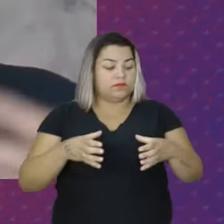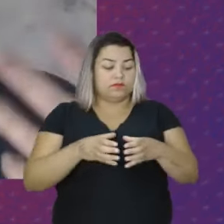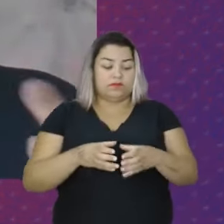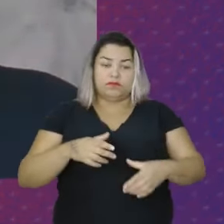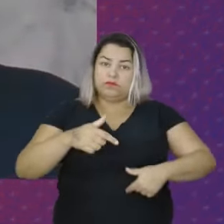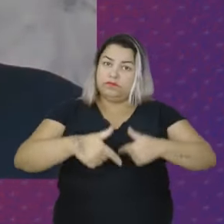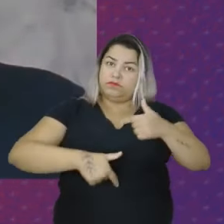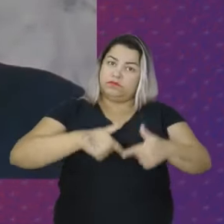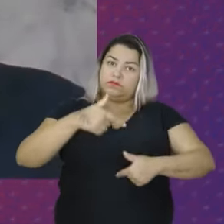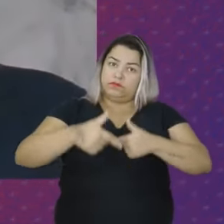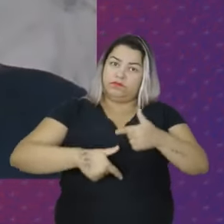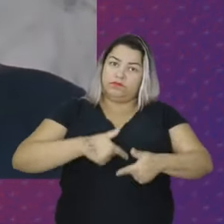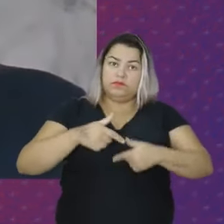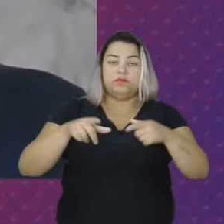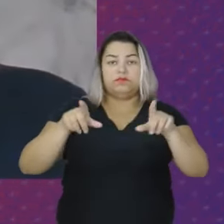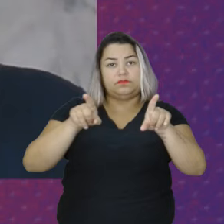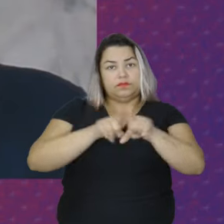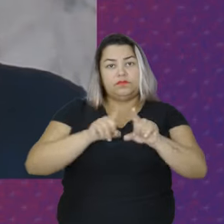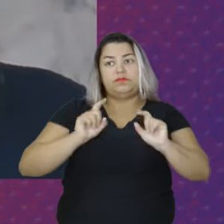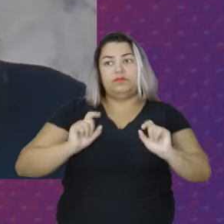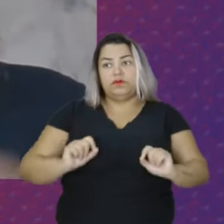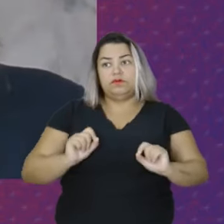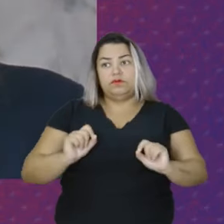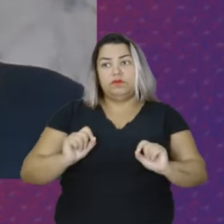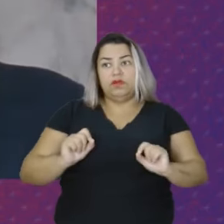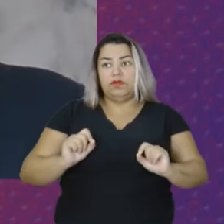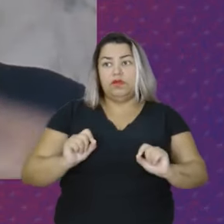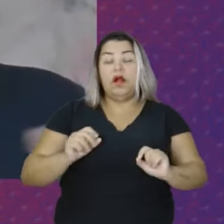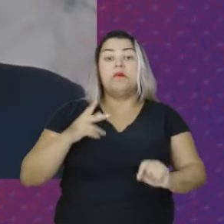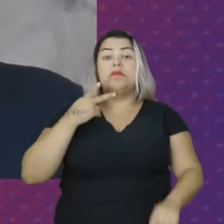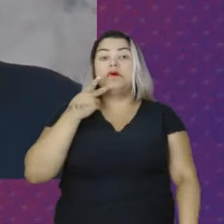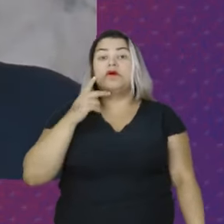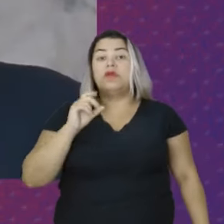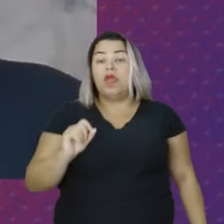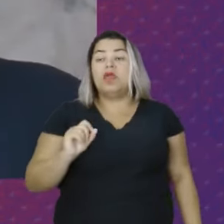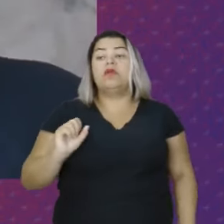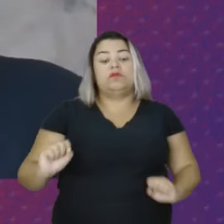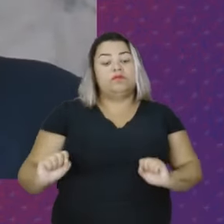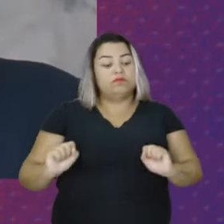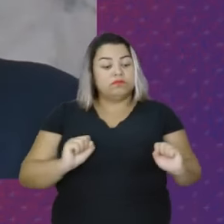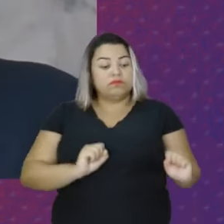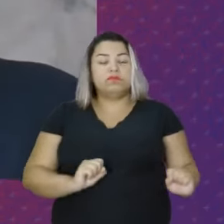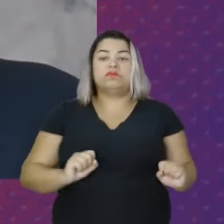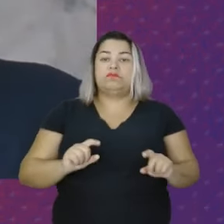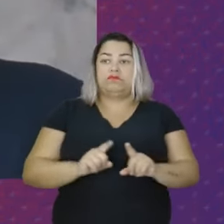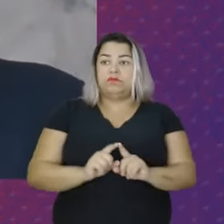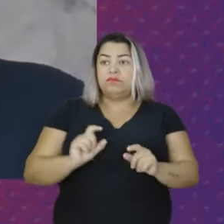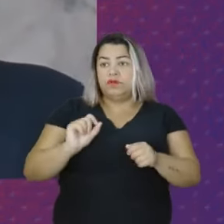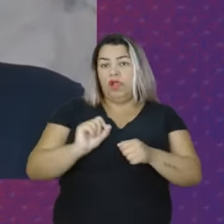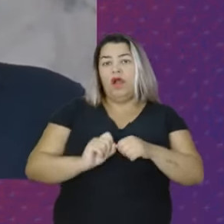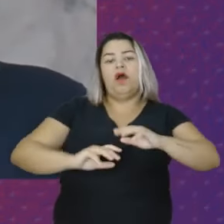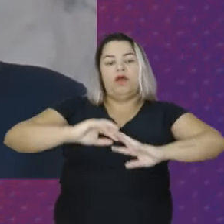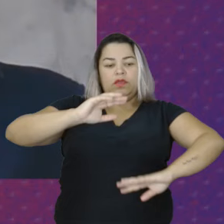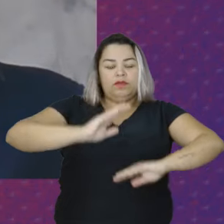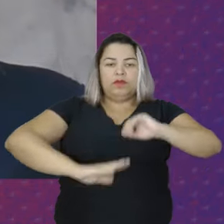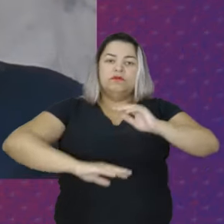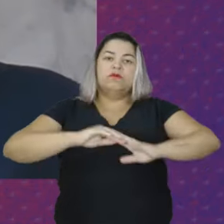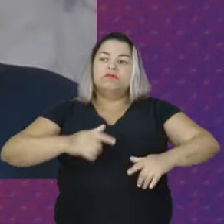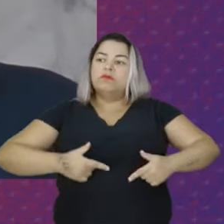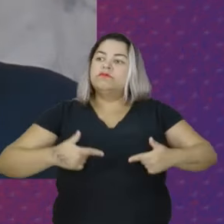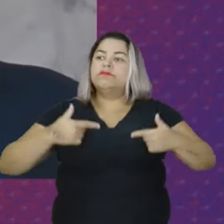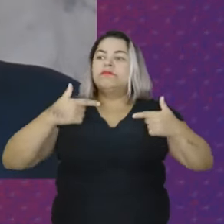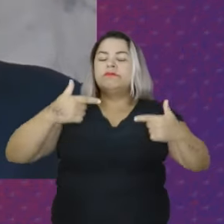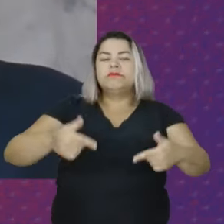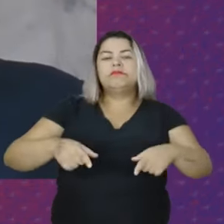interministerial Para que nós possamos elaborar ações de enfrentamento à